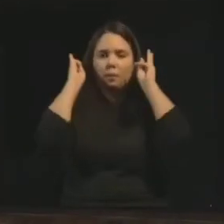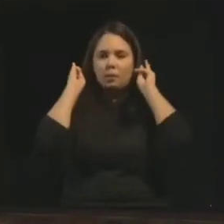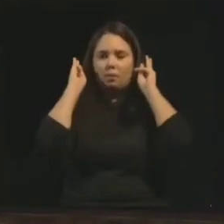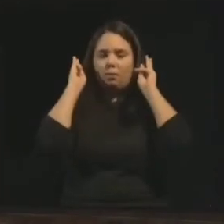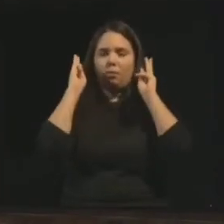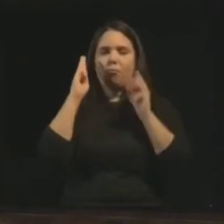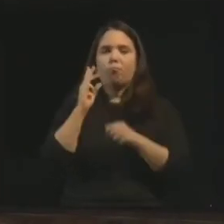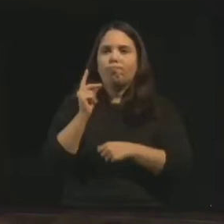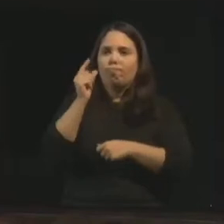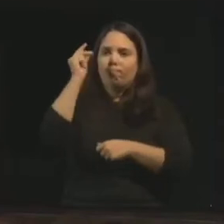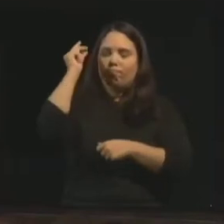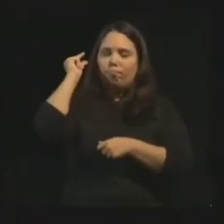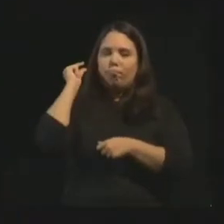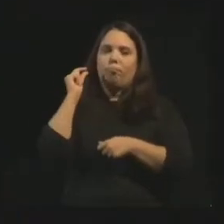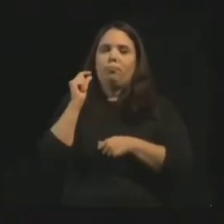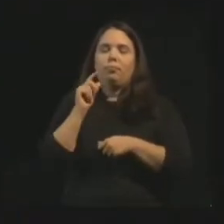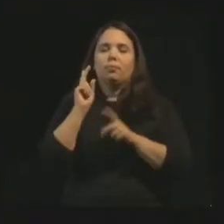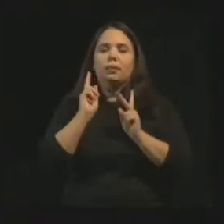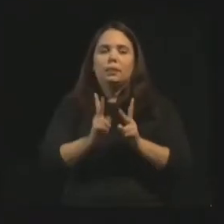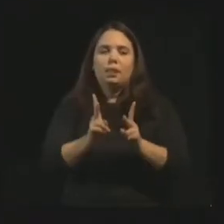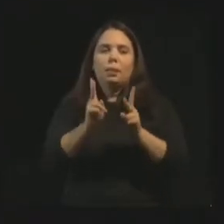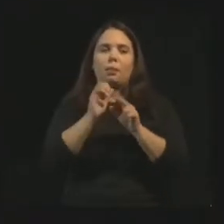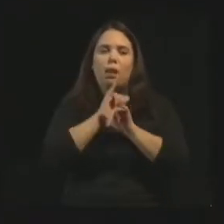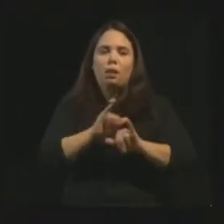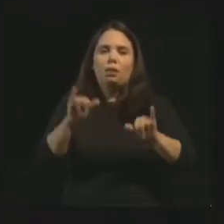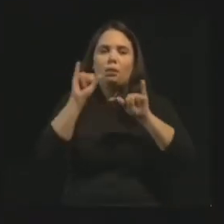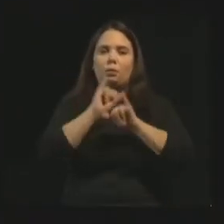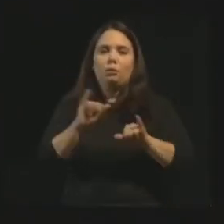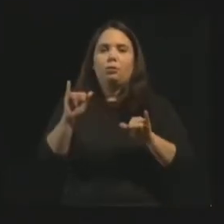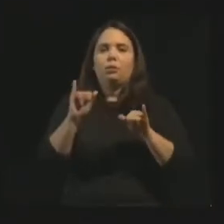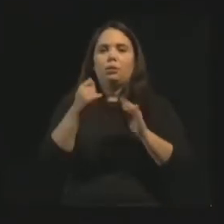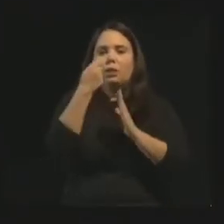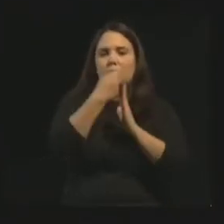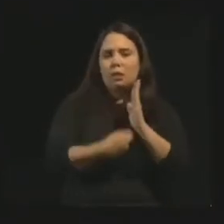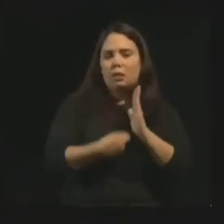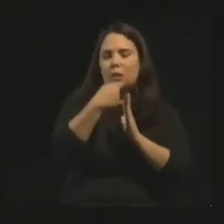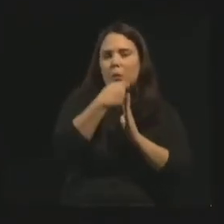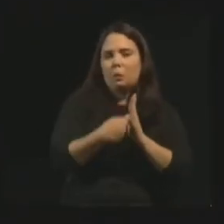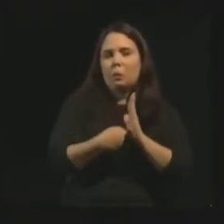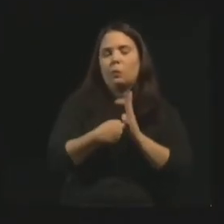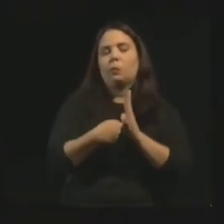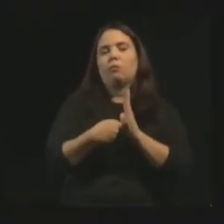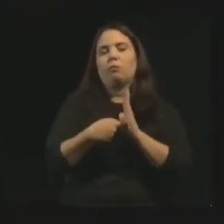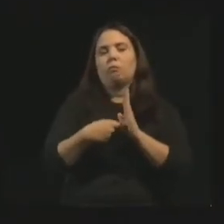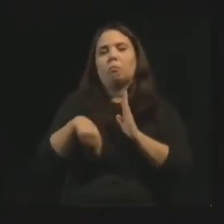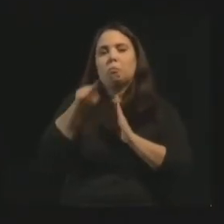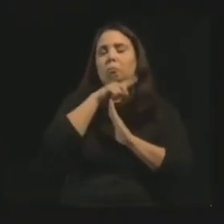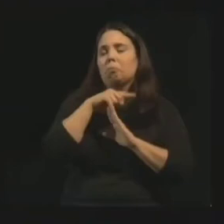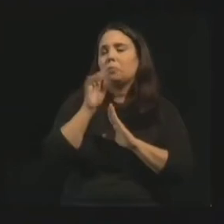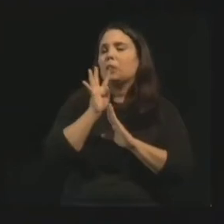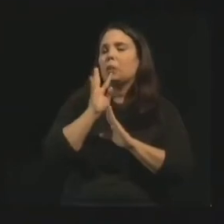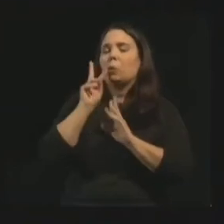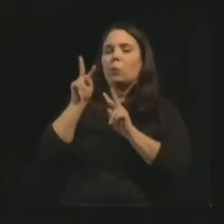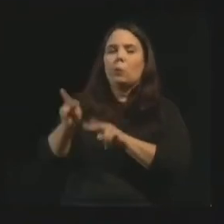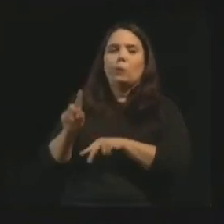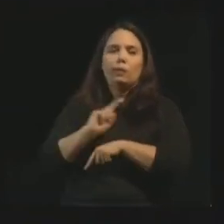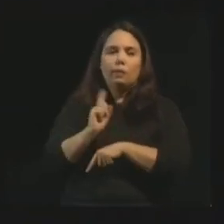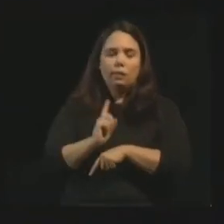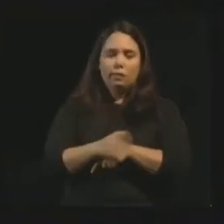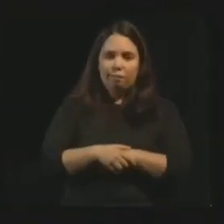como estava tantas vezes anunciado nas escrituras, e eles não o reconheceram como deveriam.